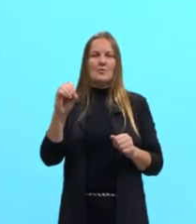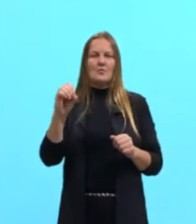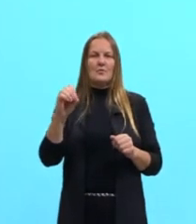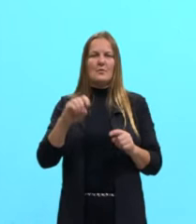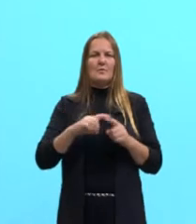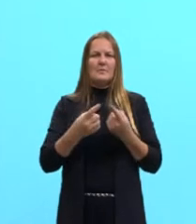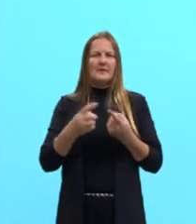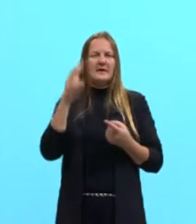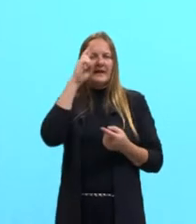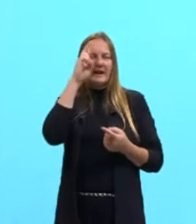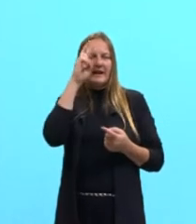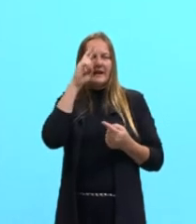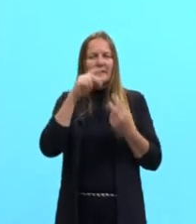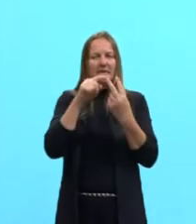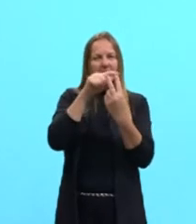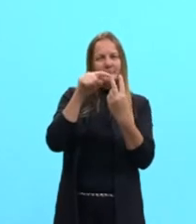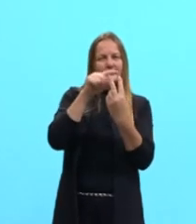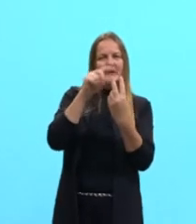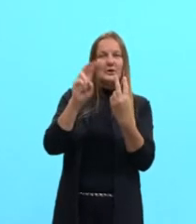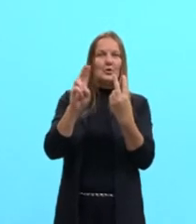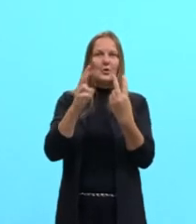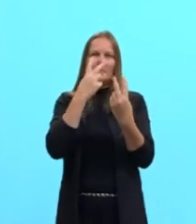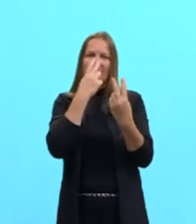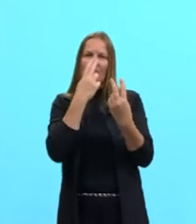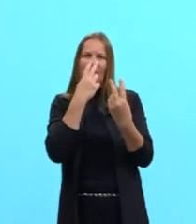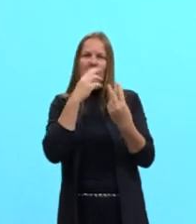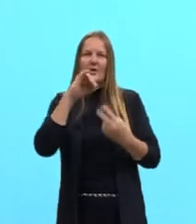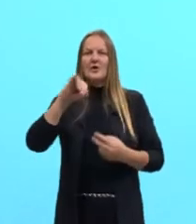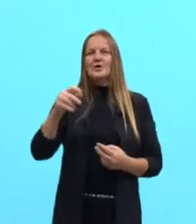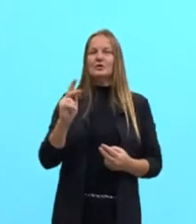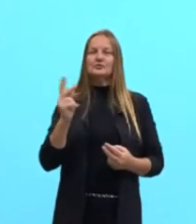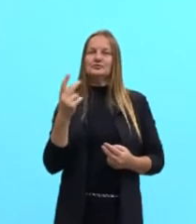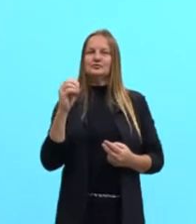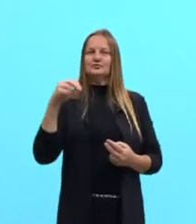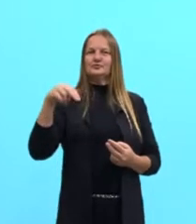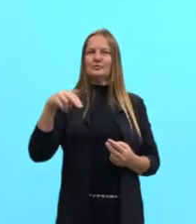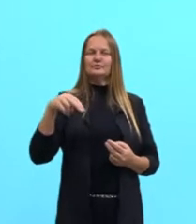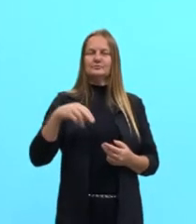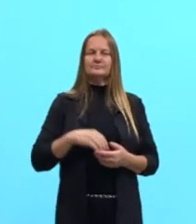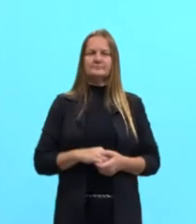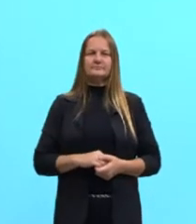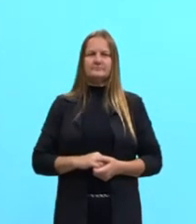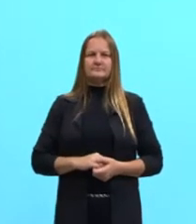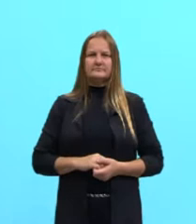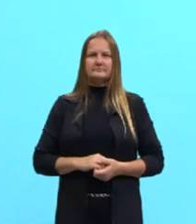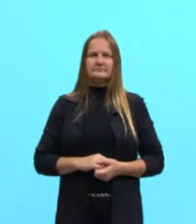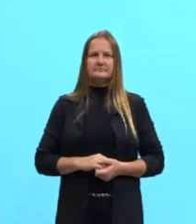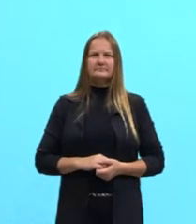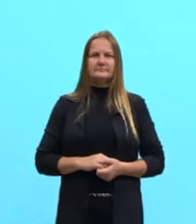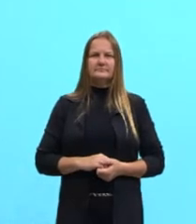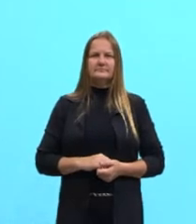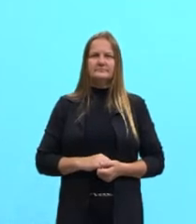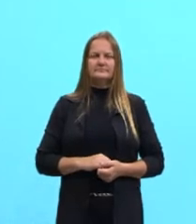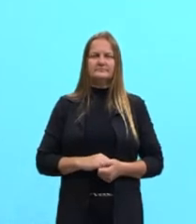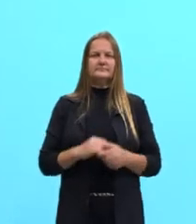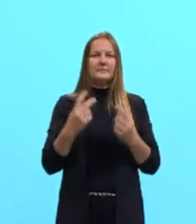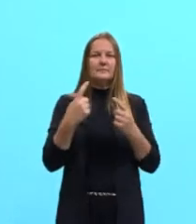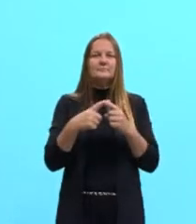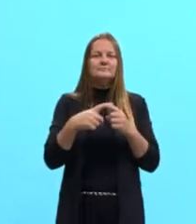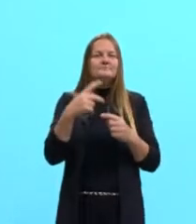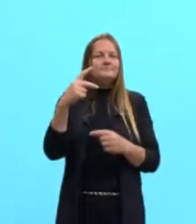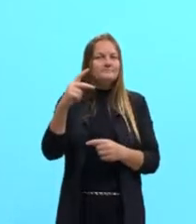João lembra muito a palavra John. Mas John não é João. E João não é John.